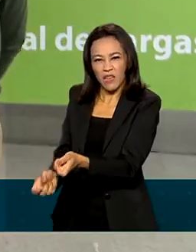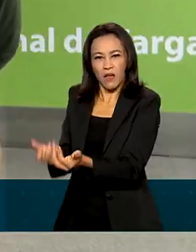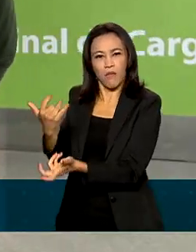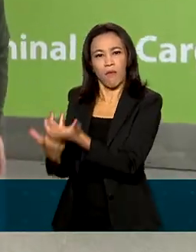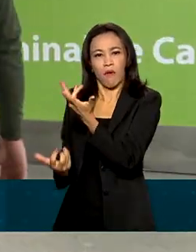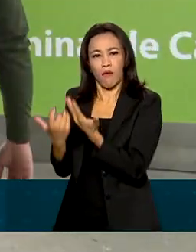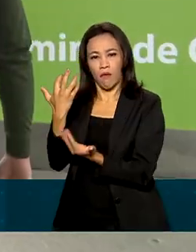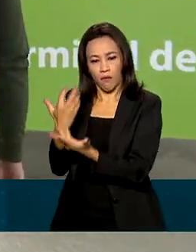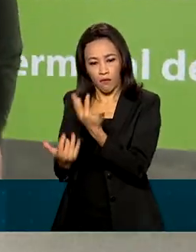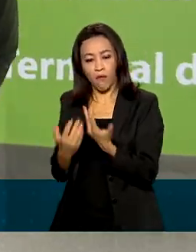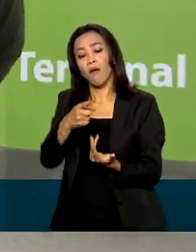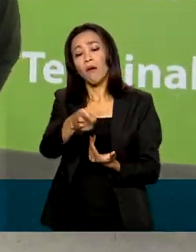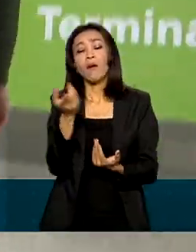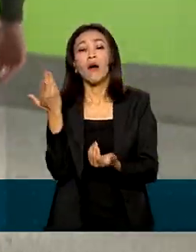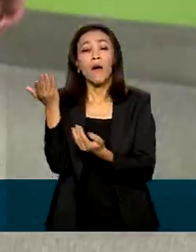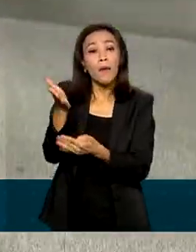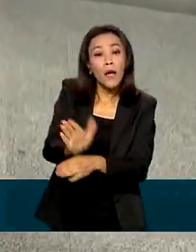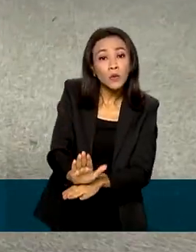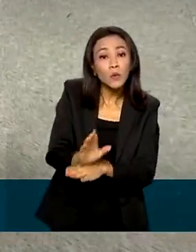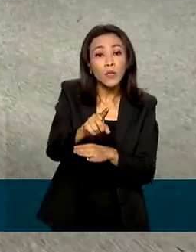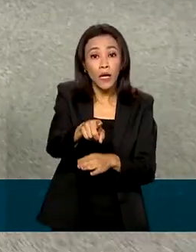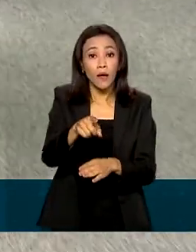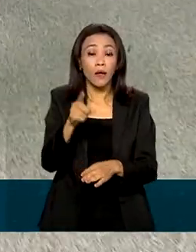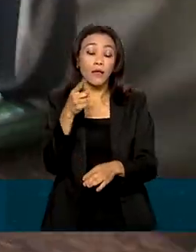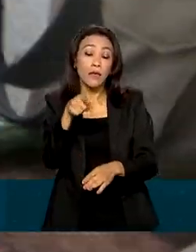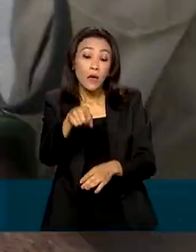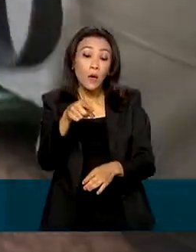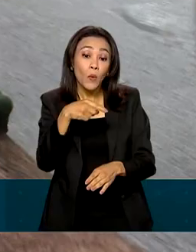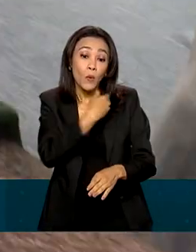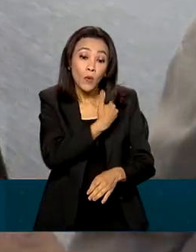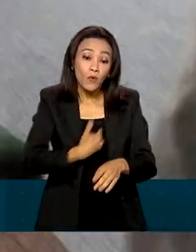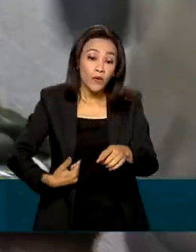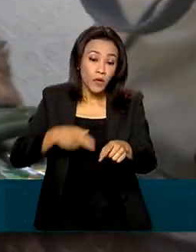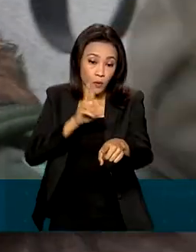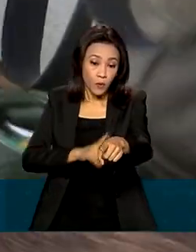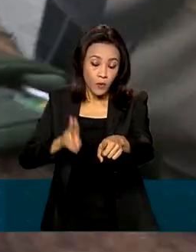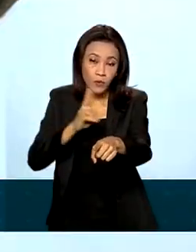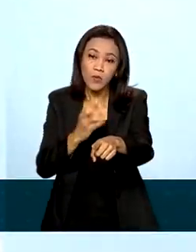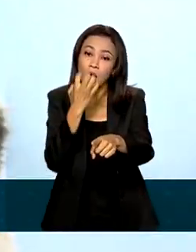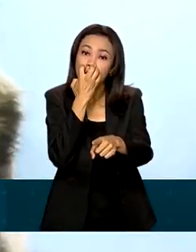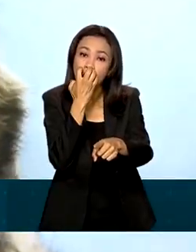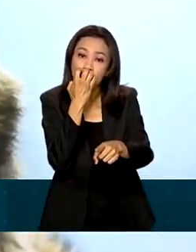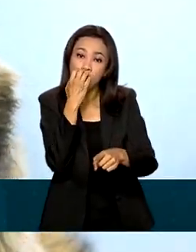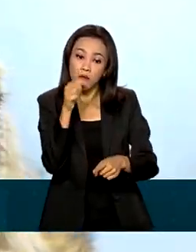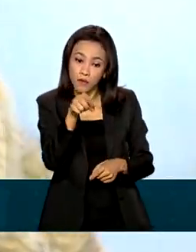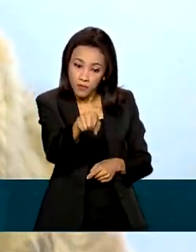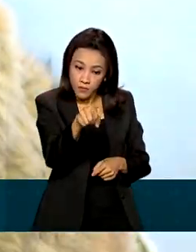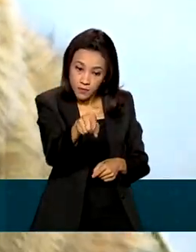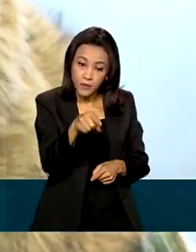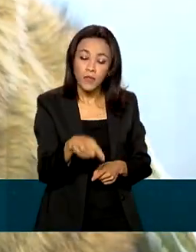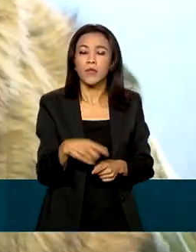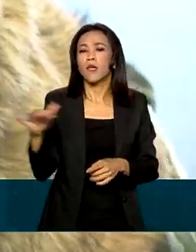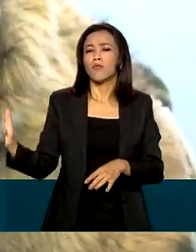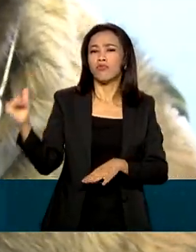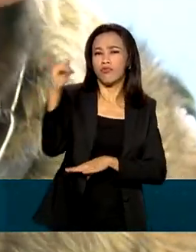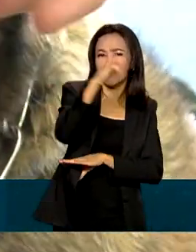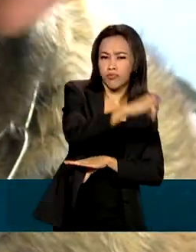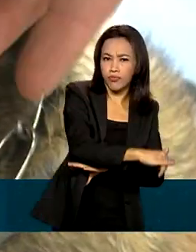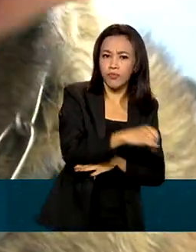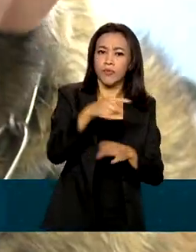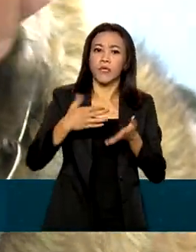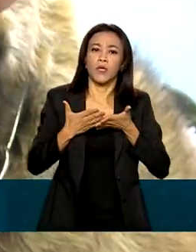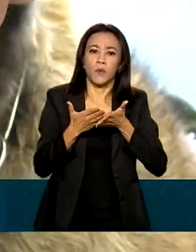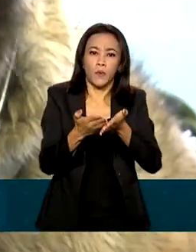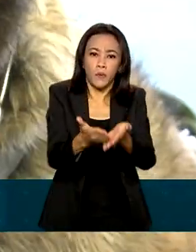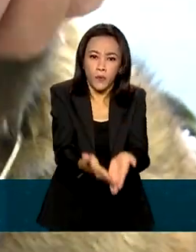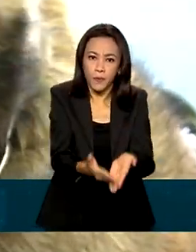Para ajudar na detecção de itens não autorizados, o governo usa cães treinados, como a Frida, em aeroportos, portos marítimos